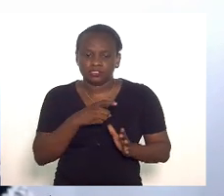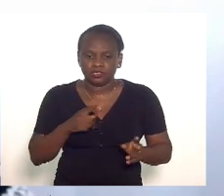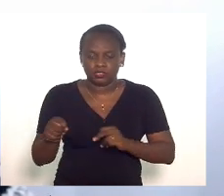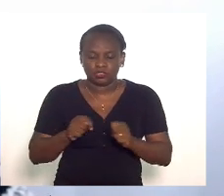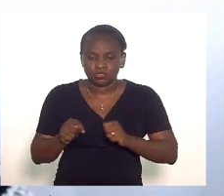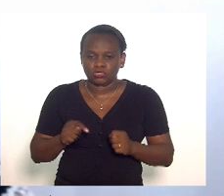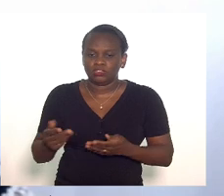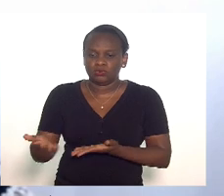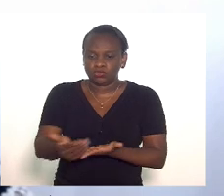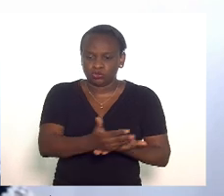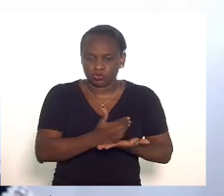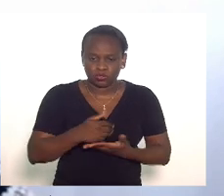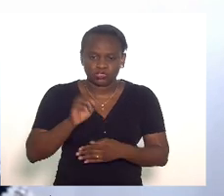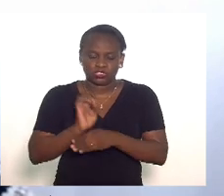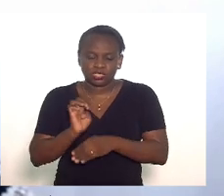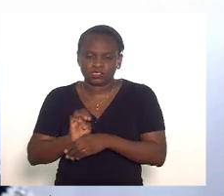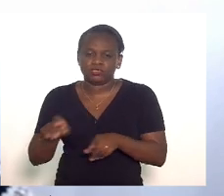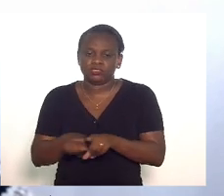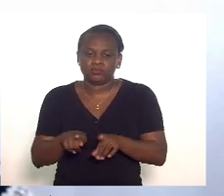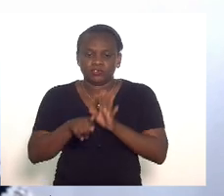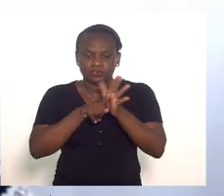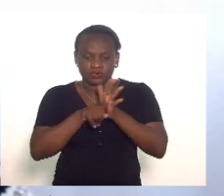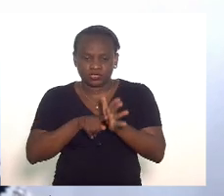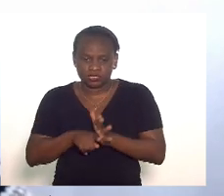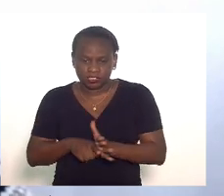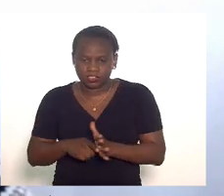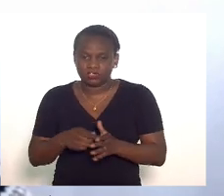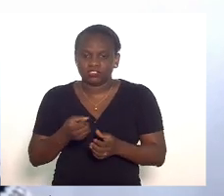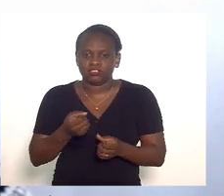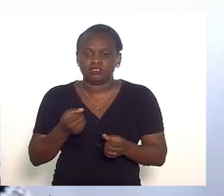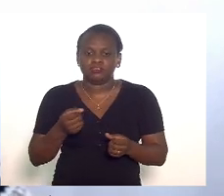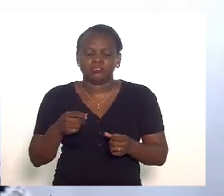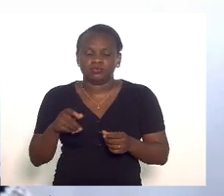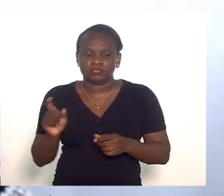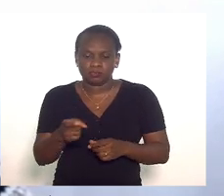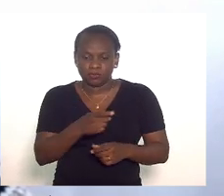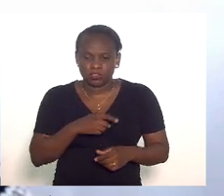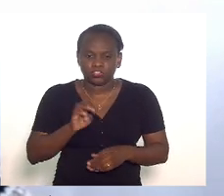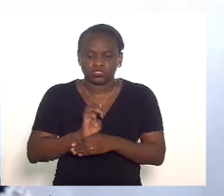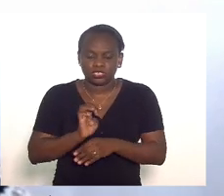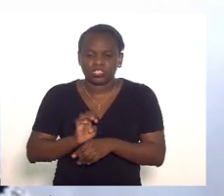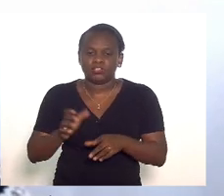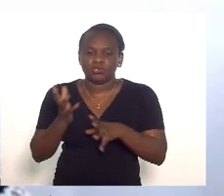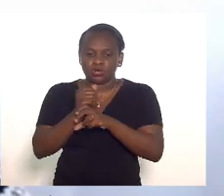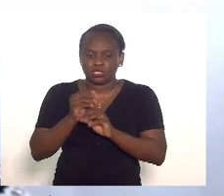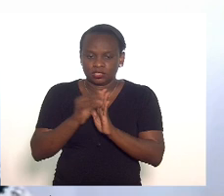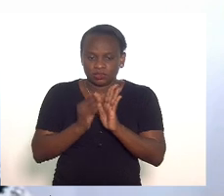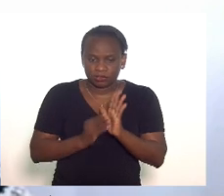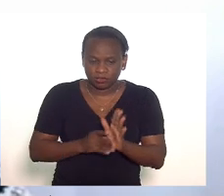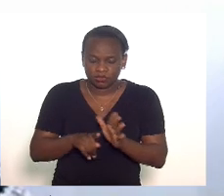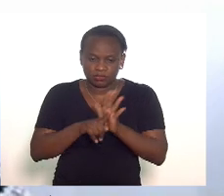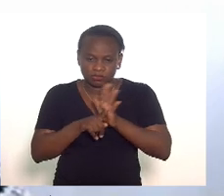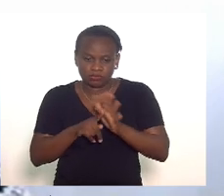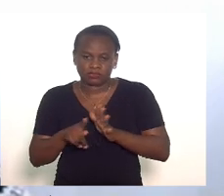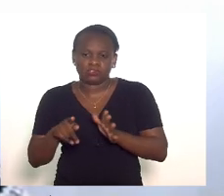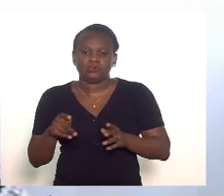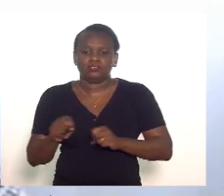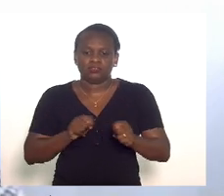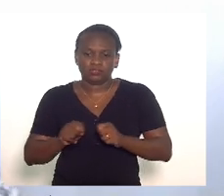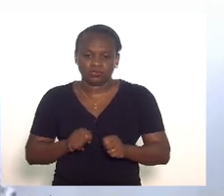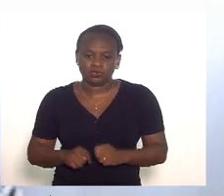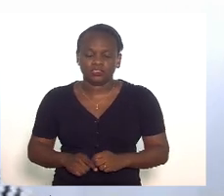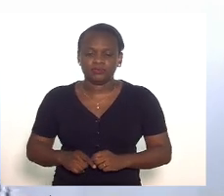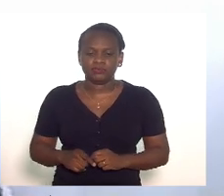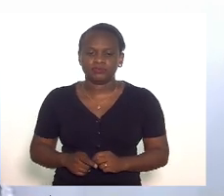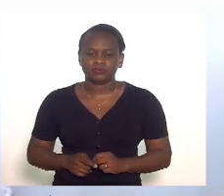da Arrecadação Estadual e de Fiscalização de Tributos Estaduais de Orçamento Finanças de Fiscalização Financeira